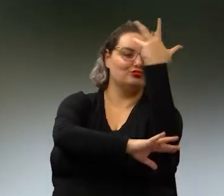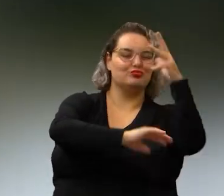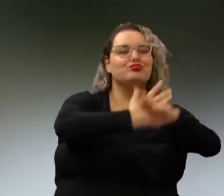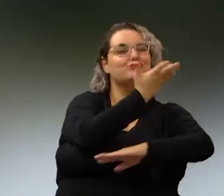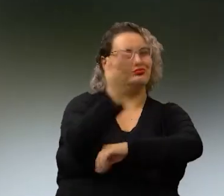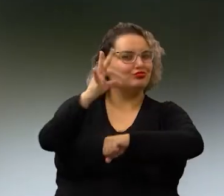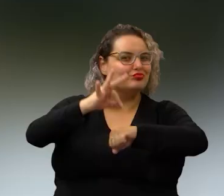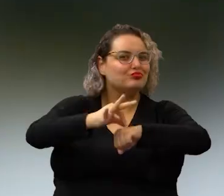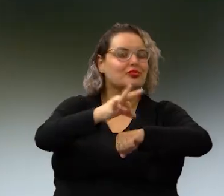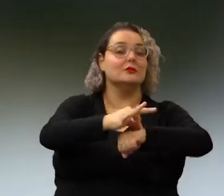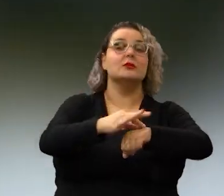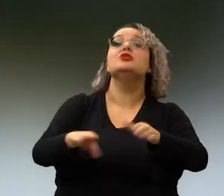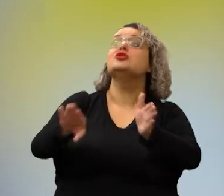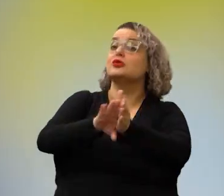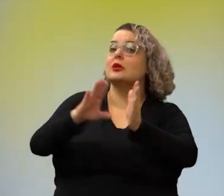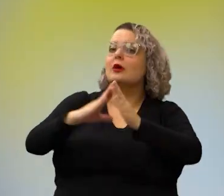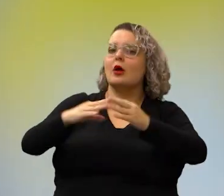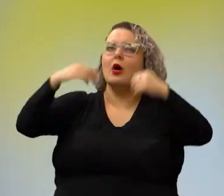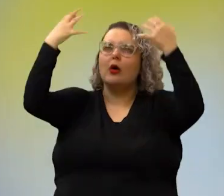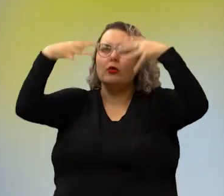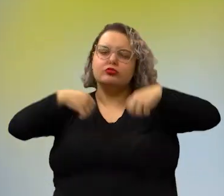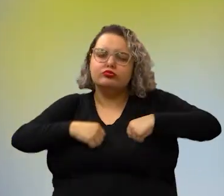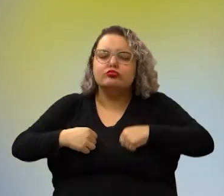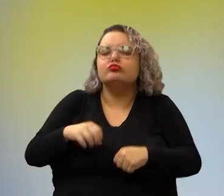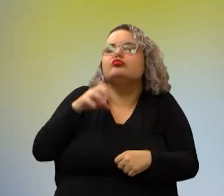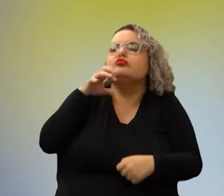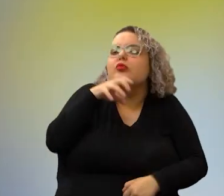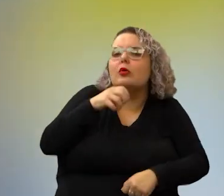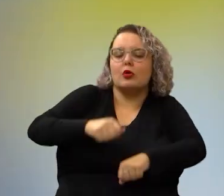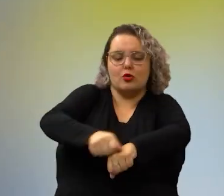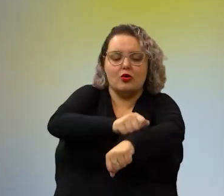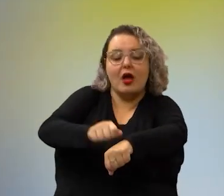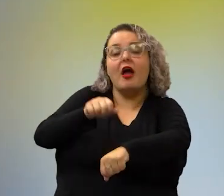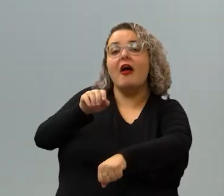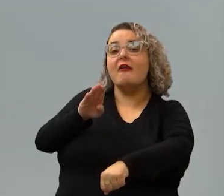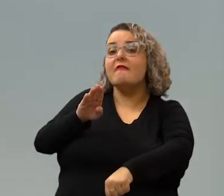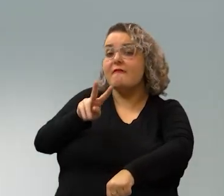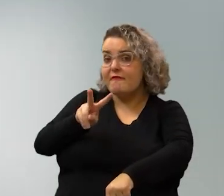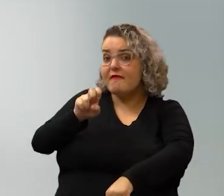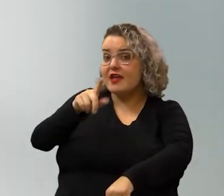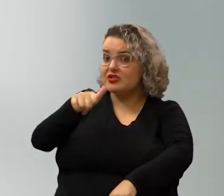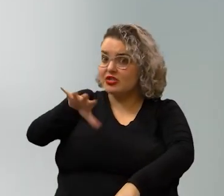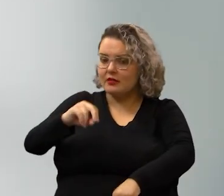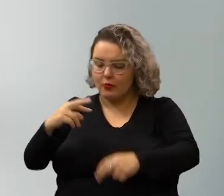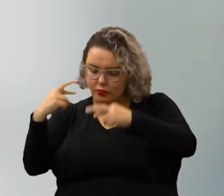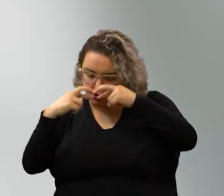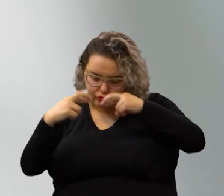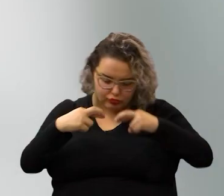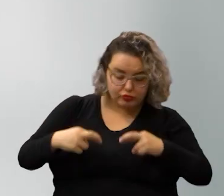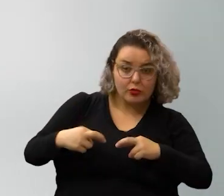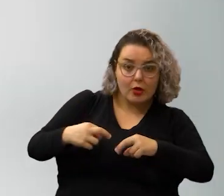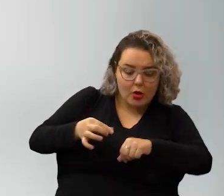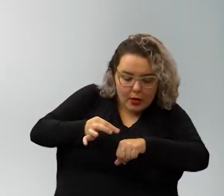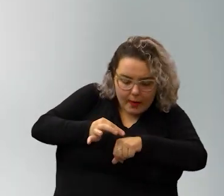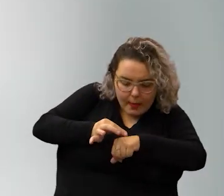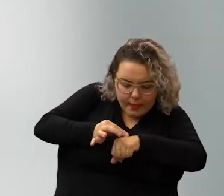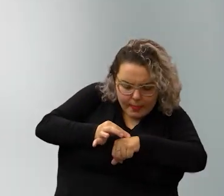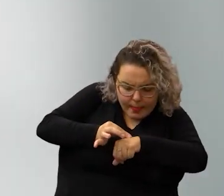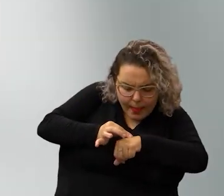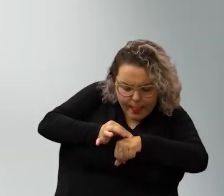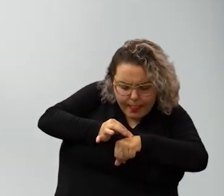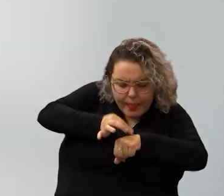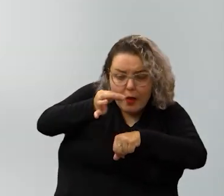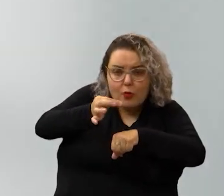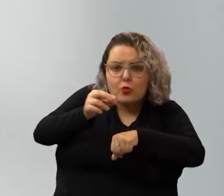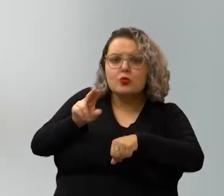provavelmente infestada por carrapatos. Chegou em casa, tomar um banho quente, usar a buchinha vegetal, fazer de novo a inspeção no corpo e remover esse carrapato com